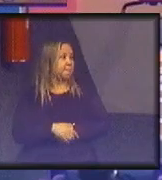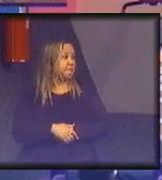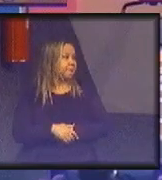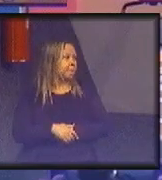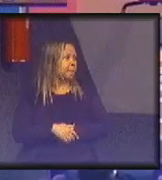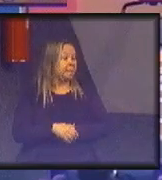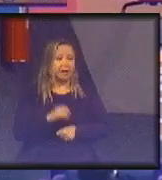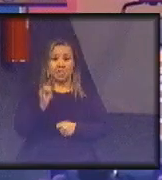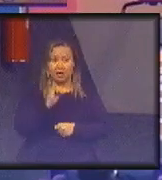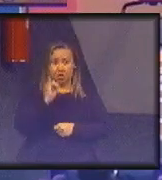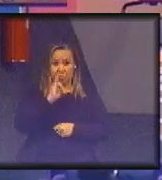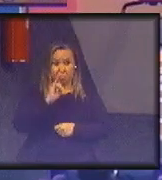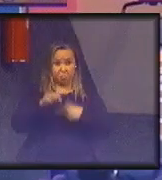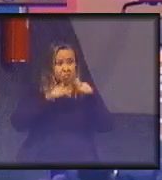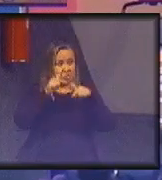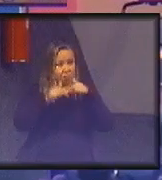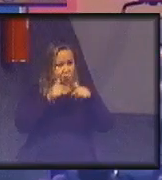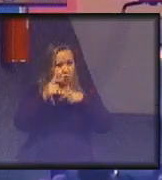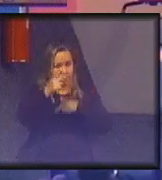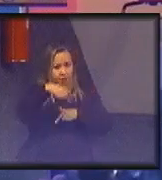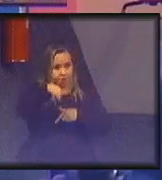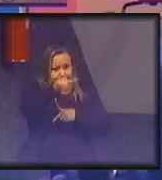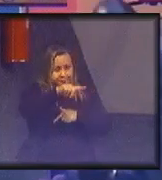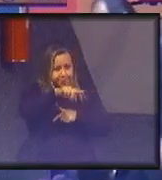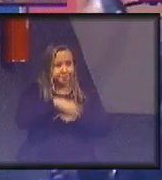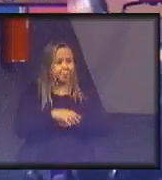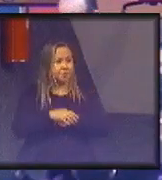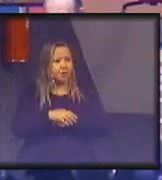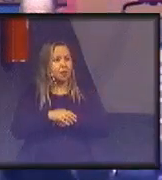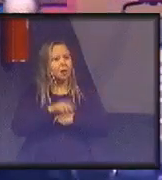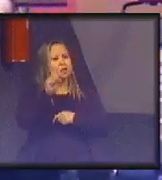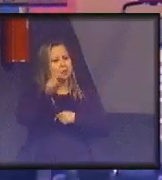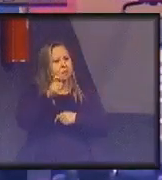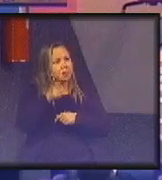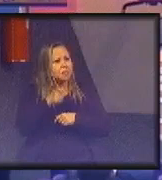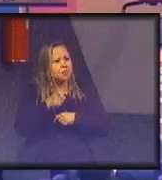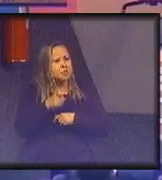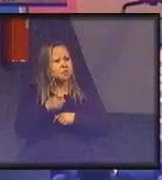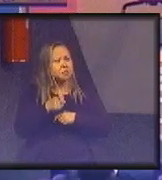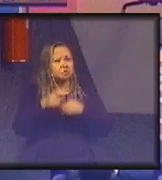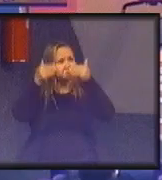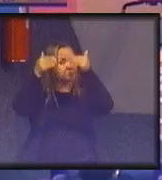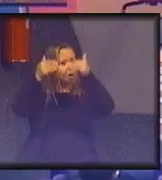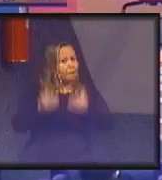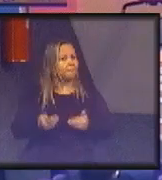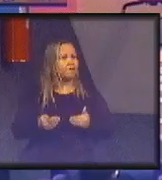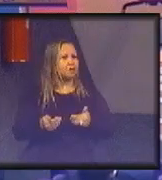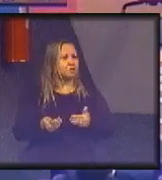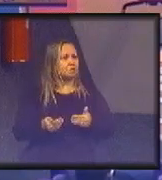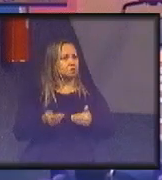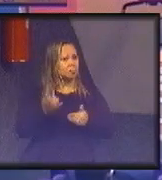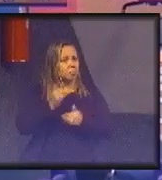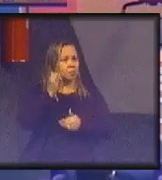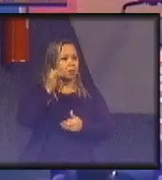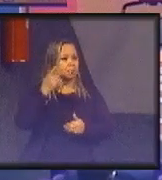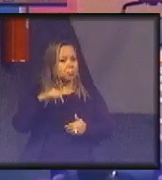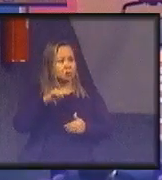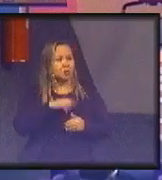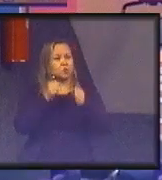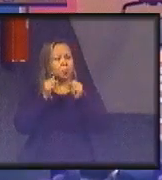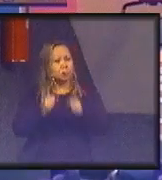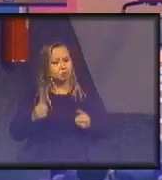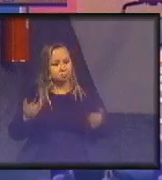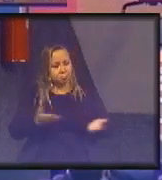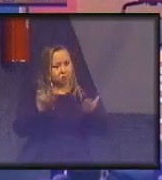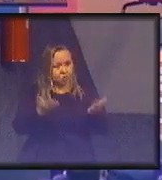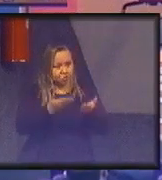pouco tempo, a importância do trabalho de vocês é que vocês são ponta de lança para que nós possamos convencer